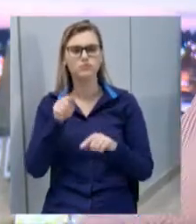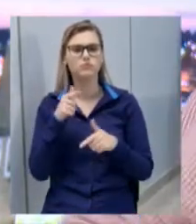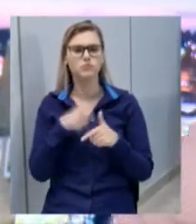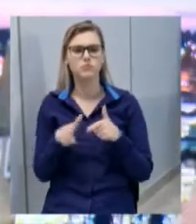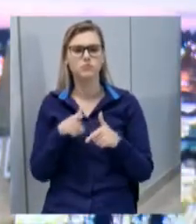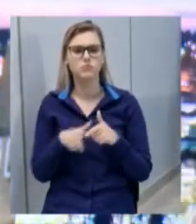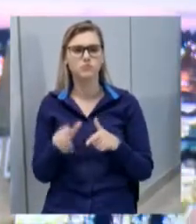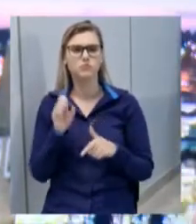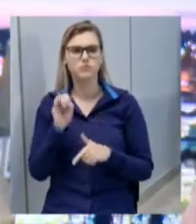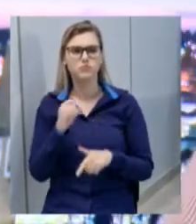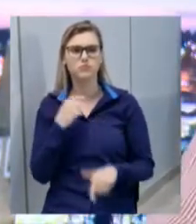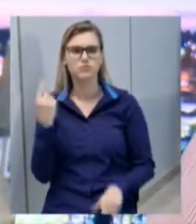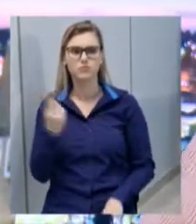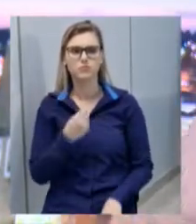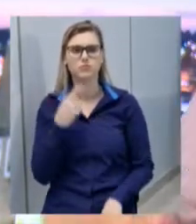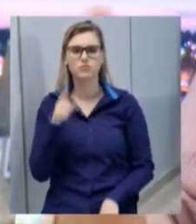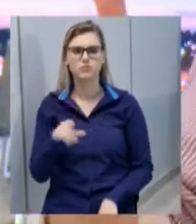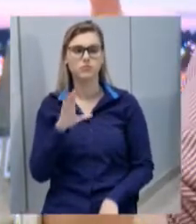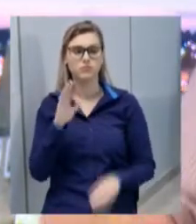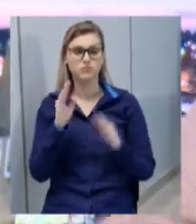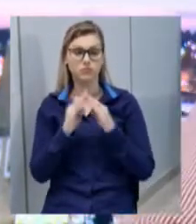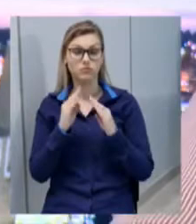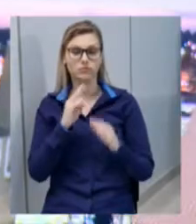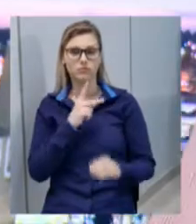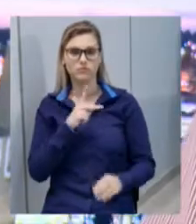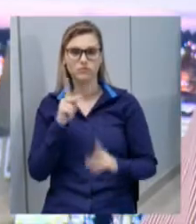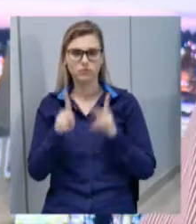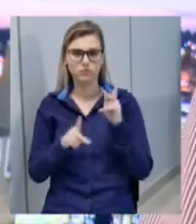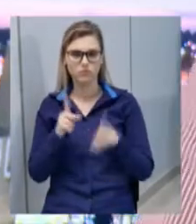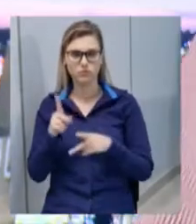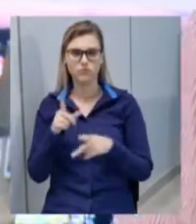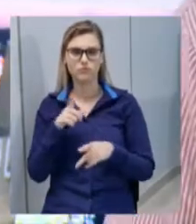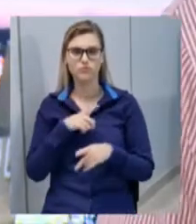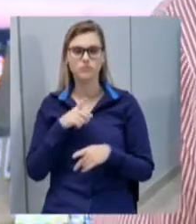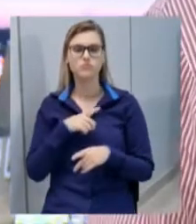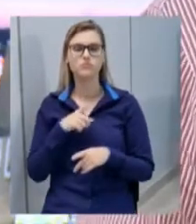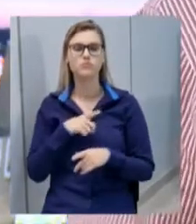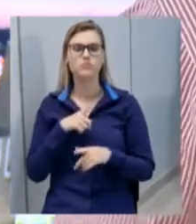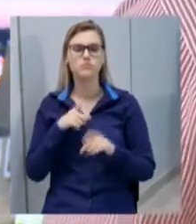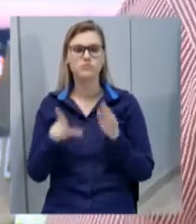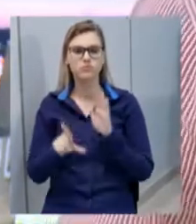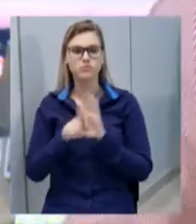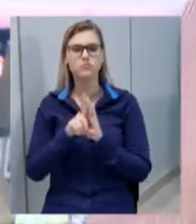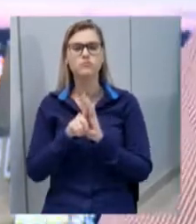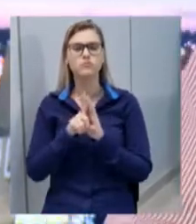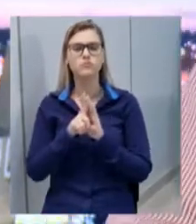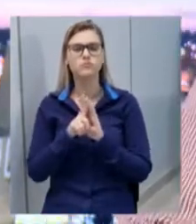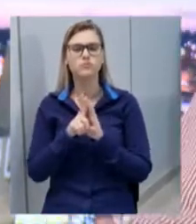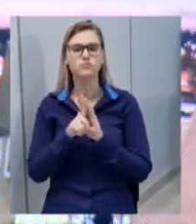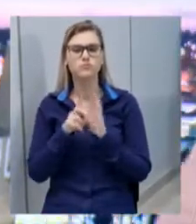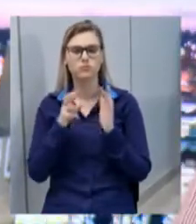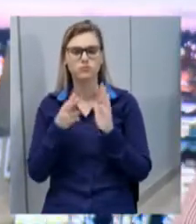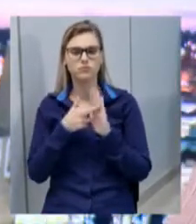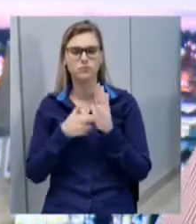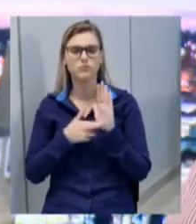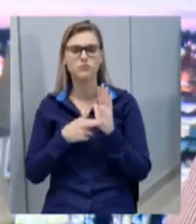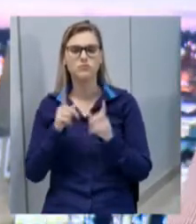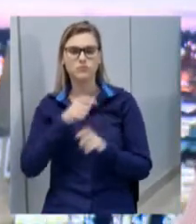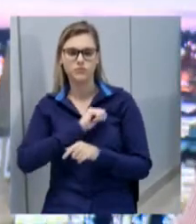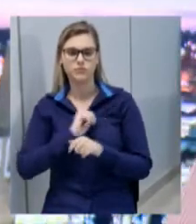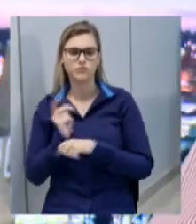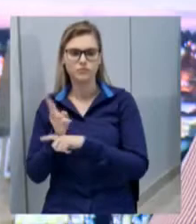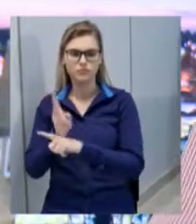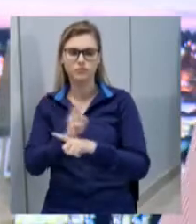Se nós somos a casa do povo, nós temos uma atribuição legal que é fiscalizar, e nós não vamos